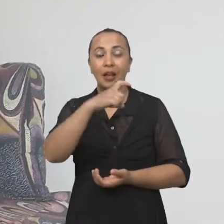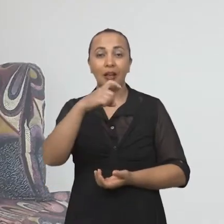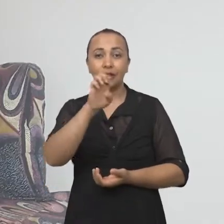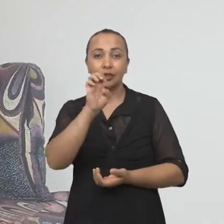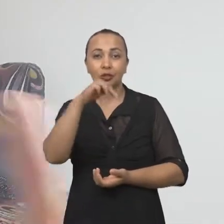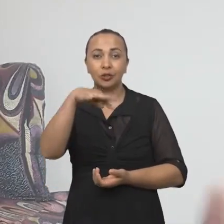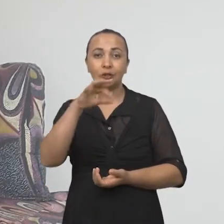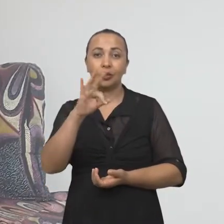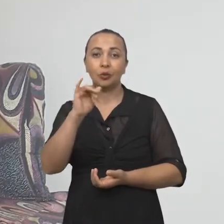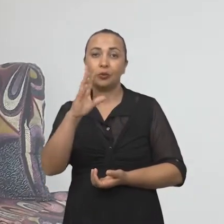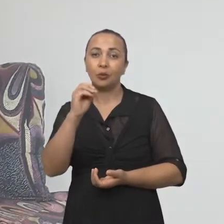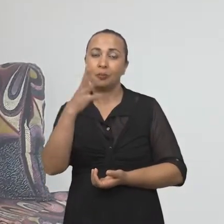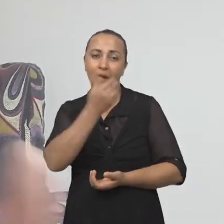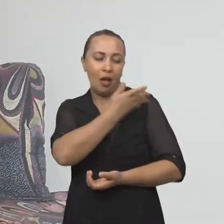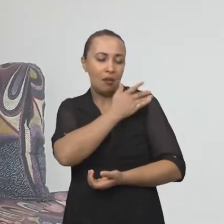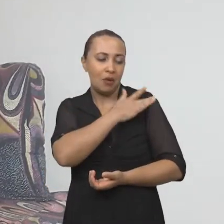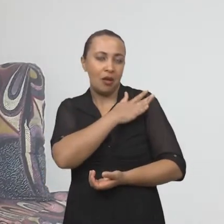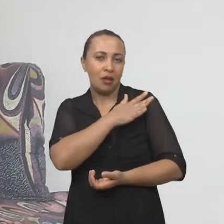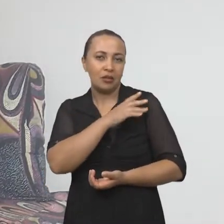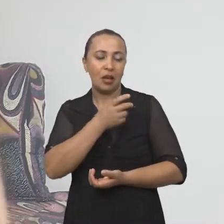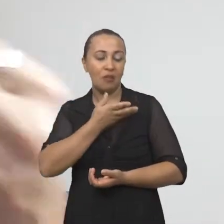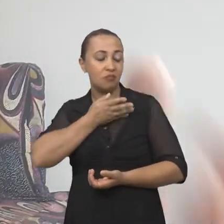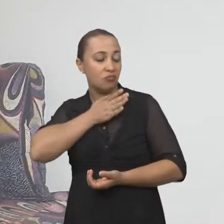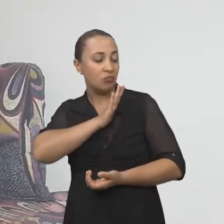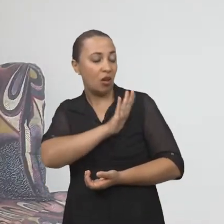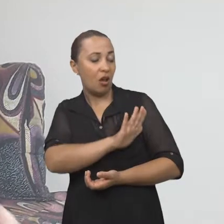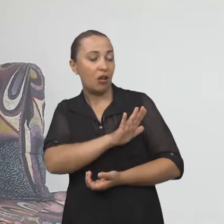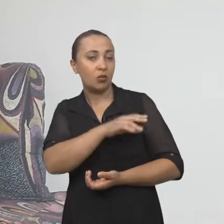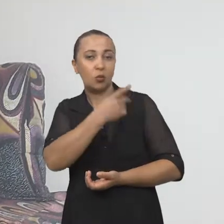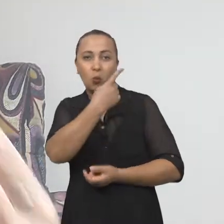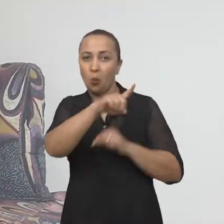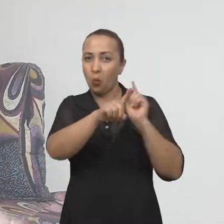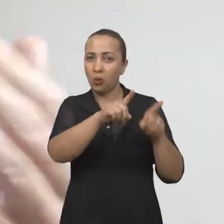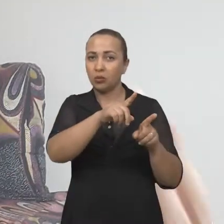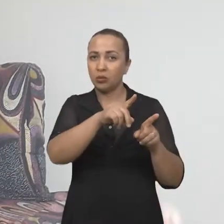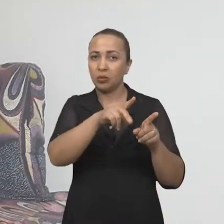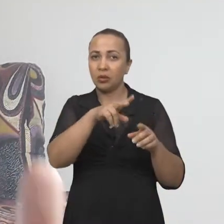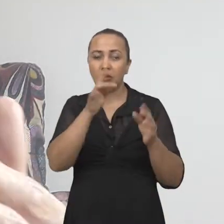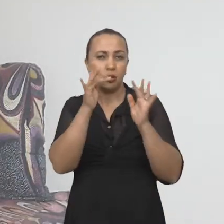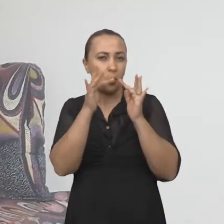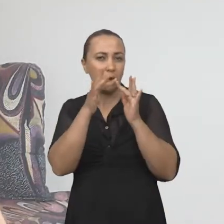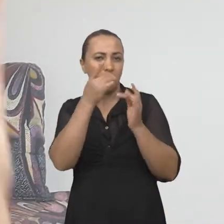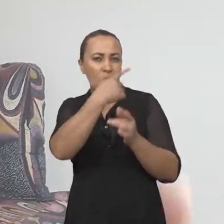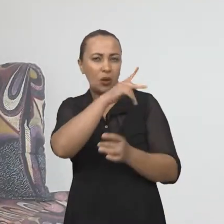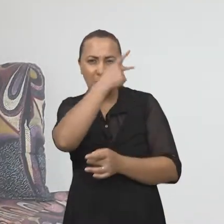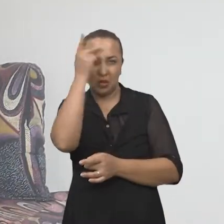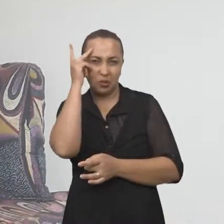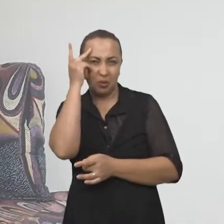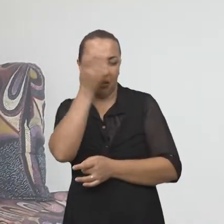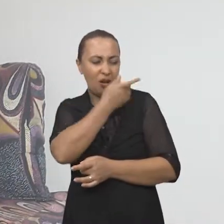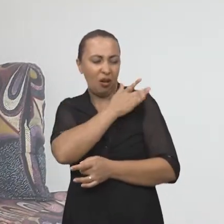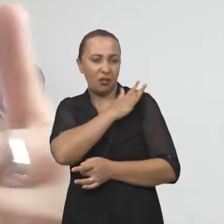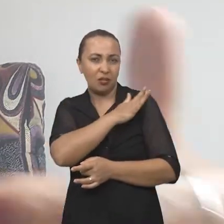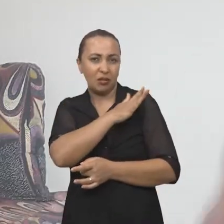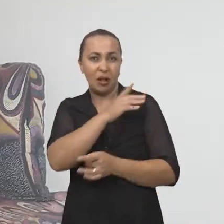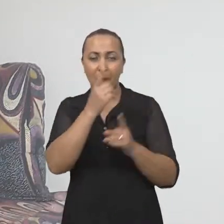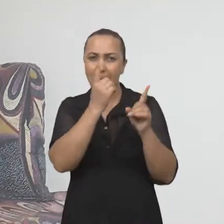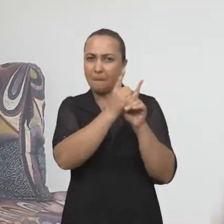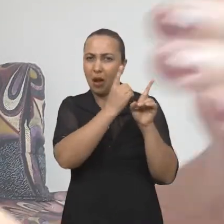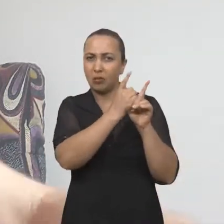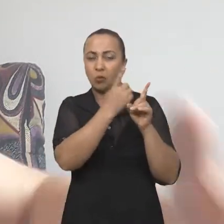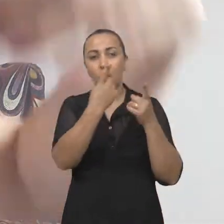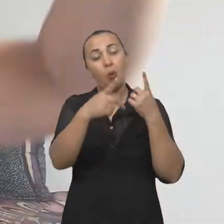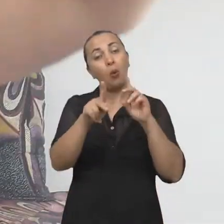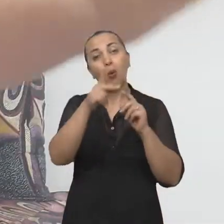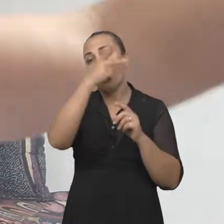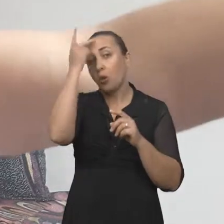A xenofobia é isso, né? É a negação do outro, é a negação da possibilidade de contato com o outro, tanto o outro mais